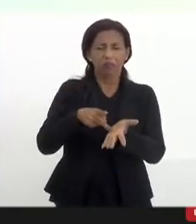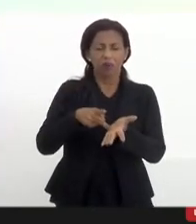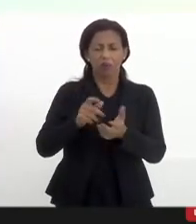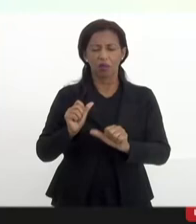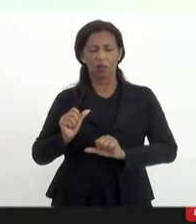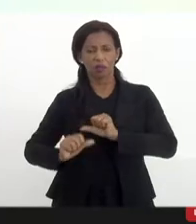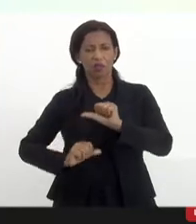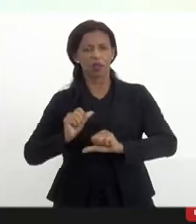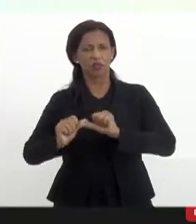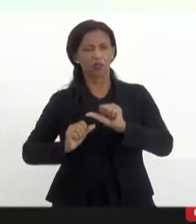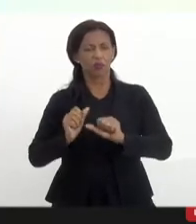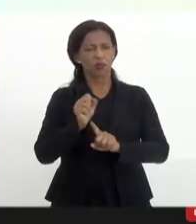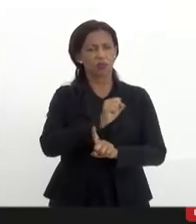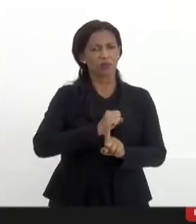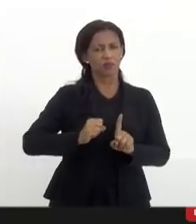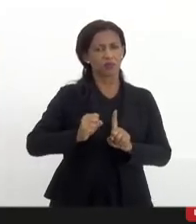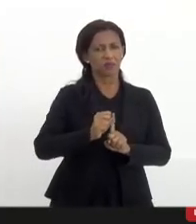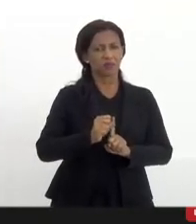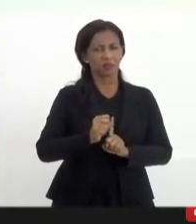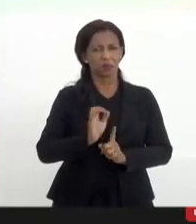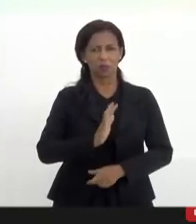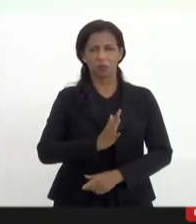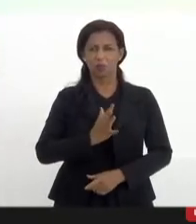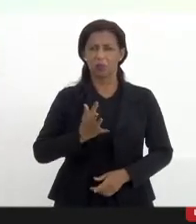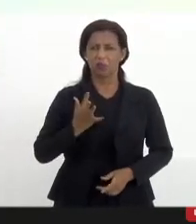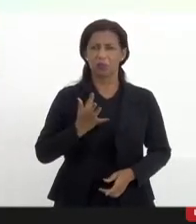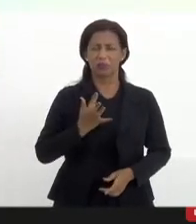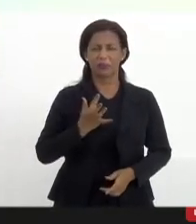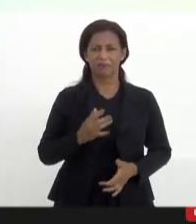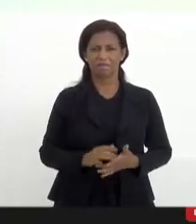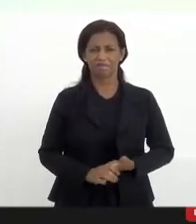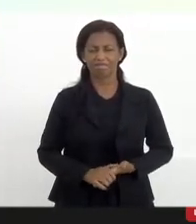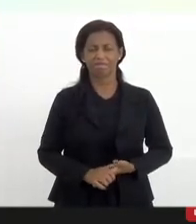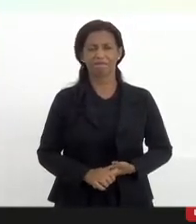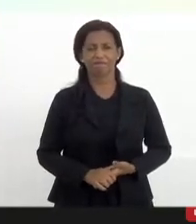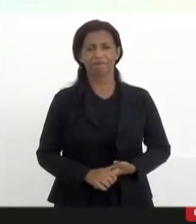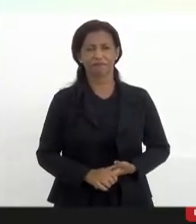transformadoras dessa sociedade bárbara e pré-colonial.